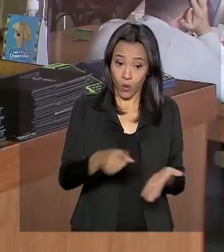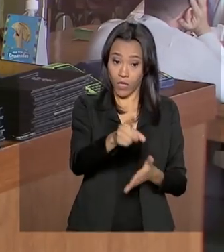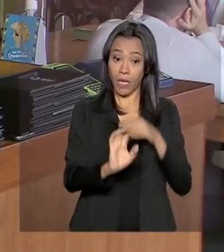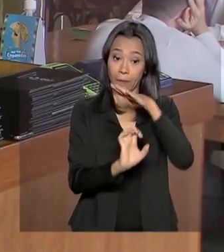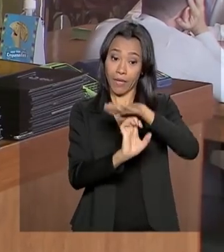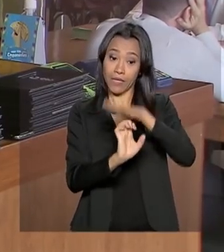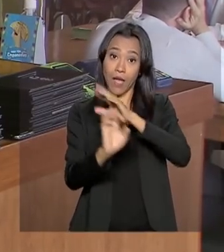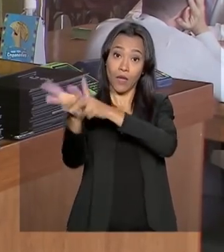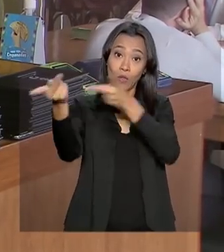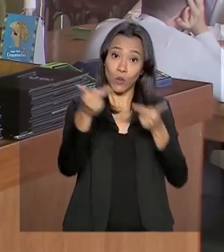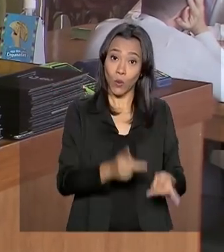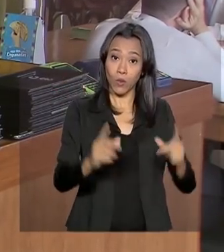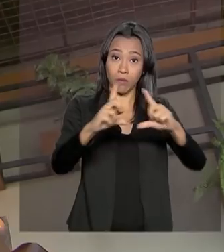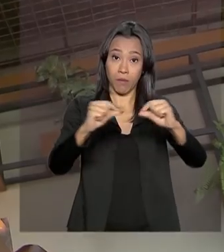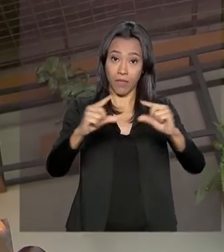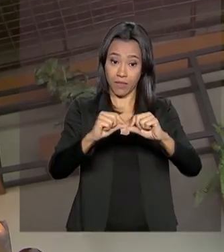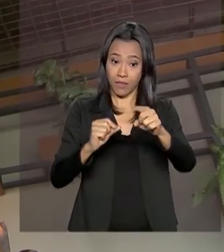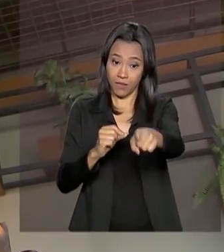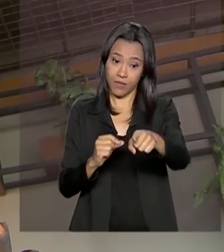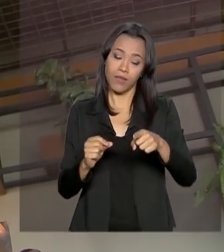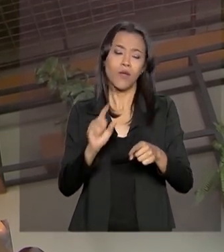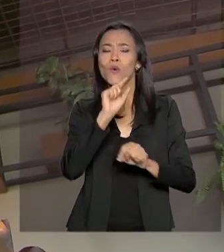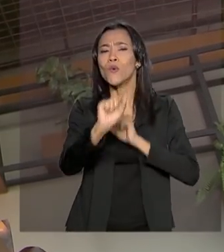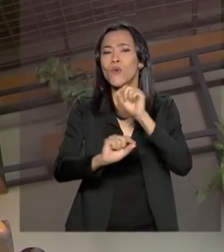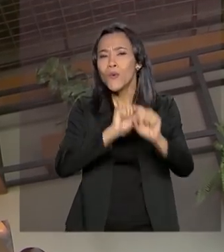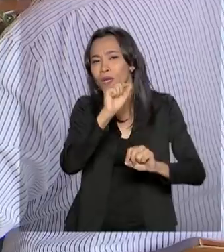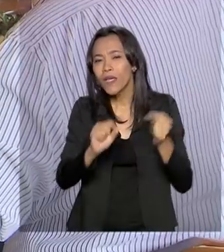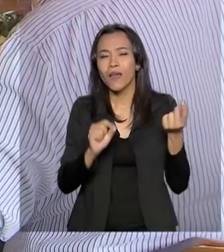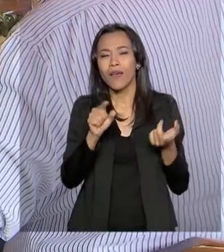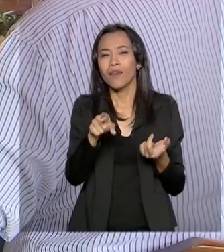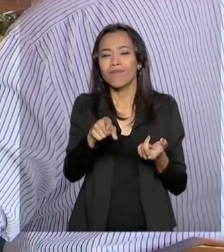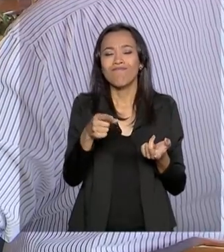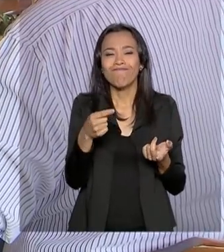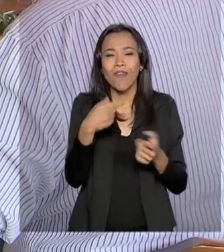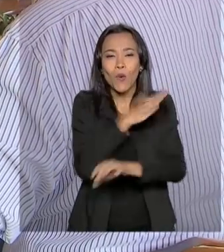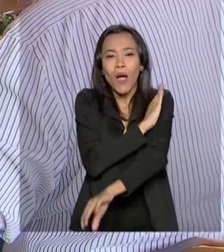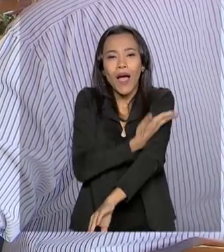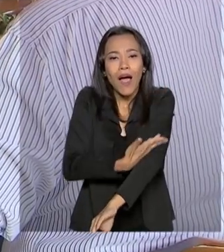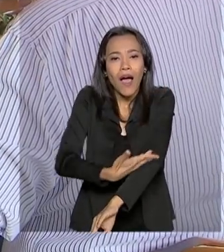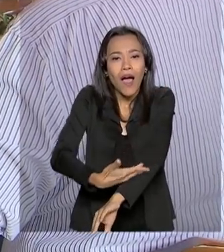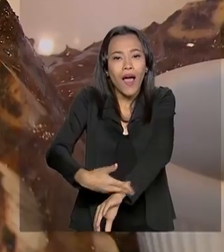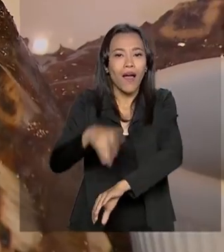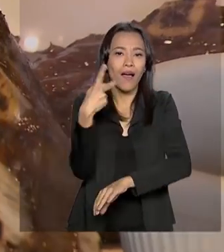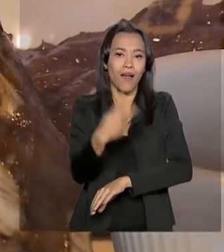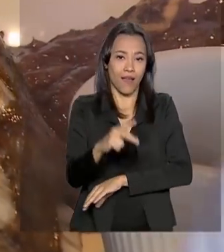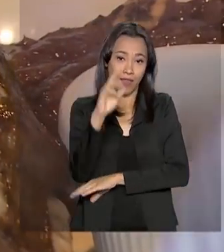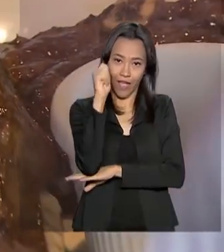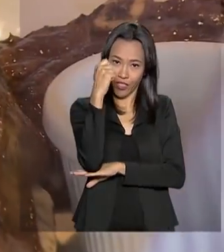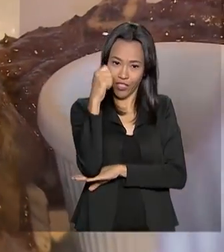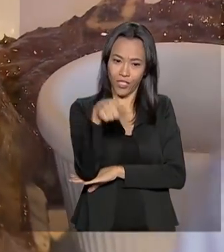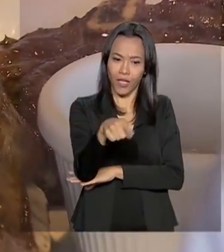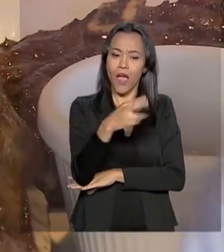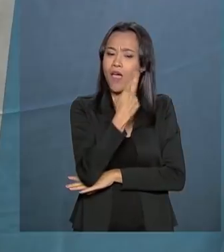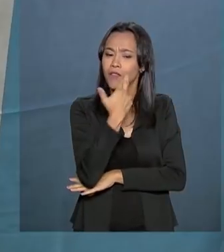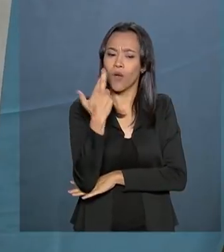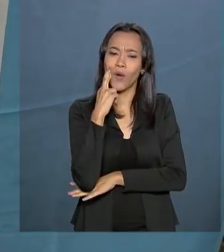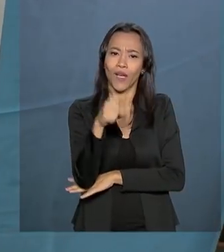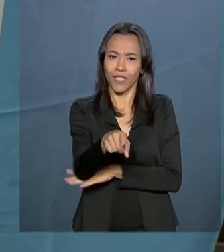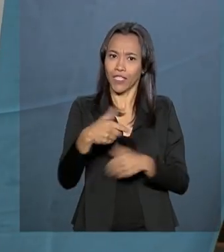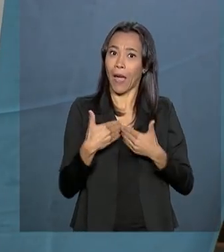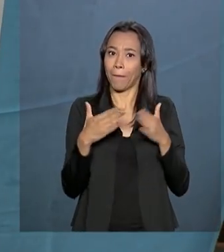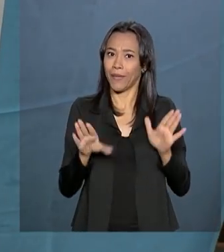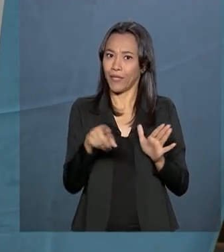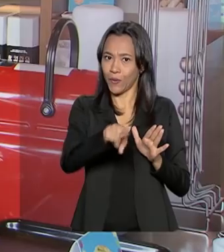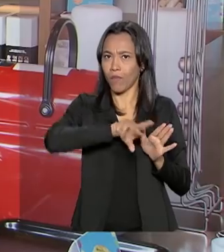trouxe para a capital federal, Brasília, um pedaço da Argentina. Aqui abriu um restaurante com referências que vão da comida à